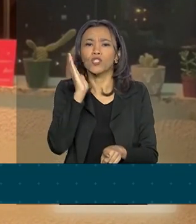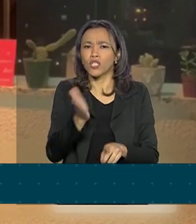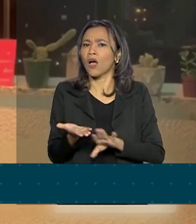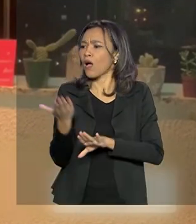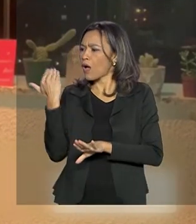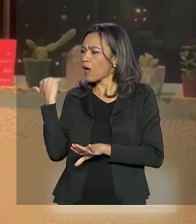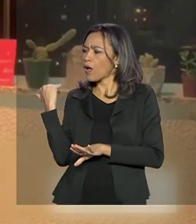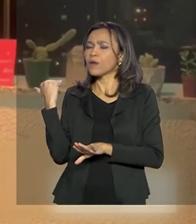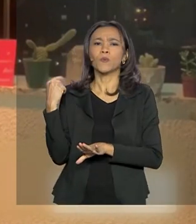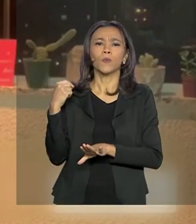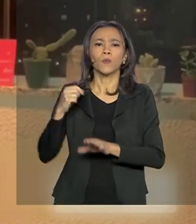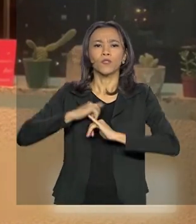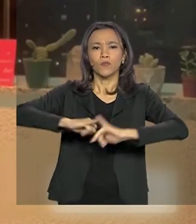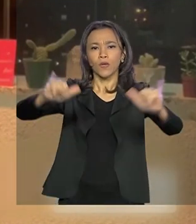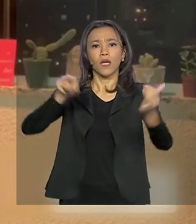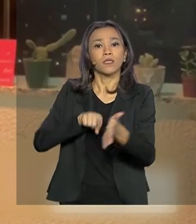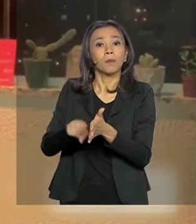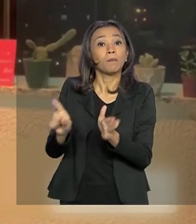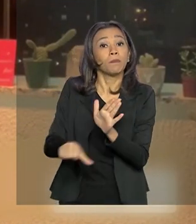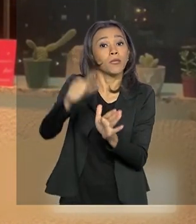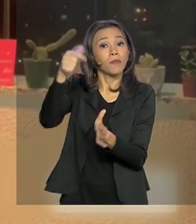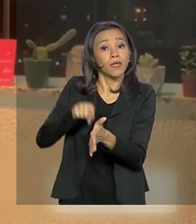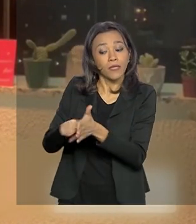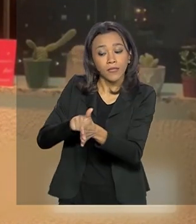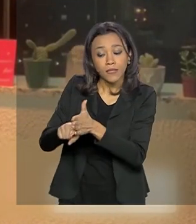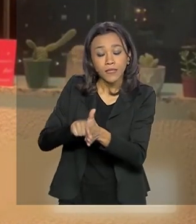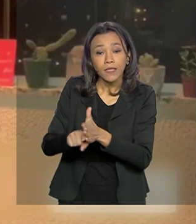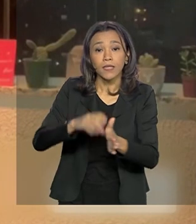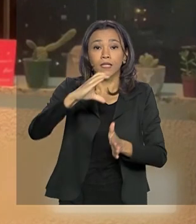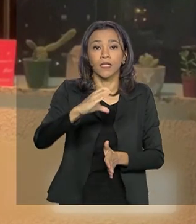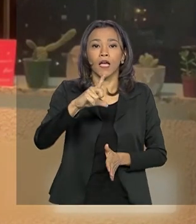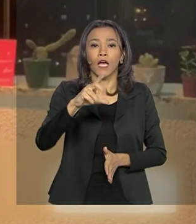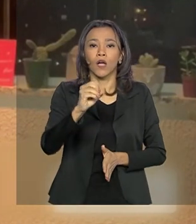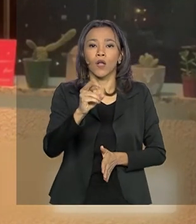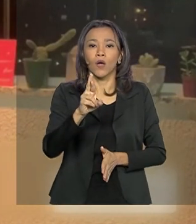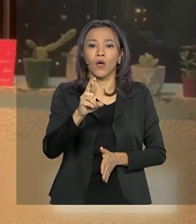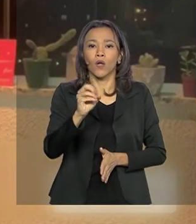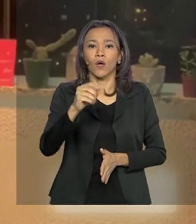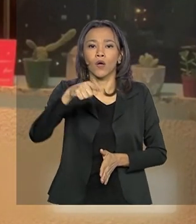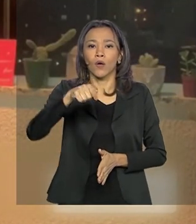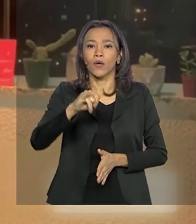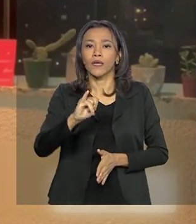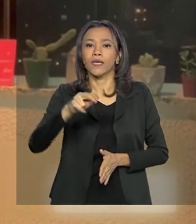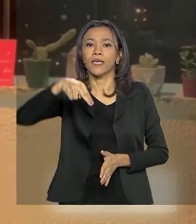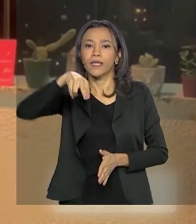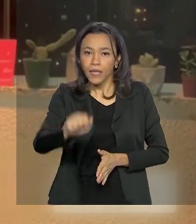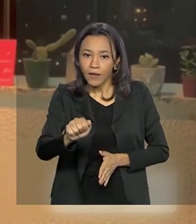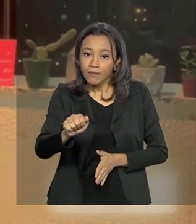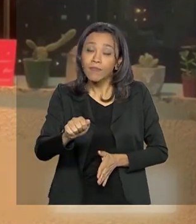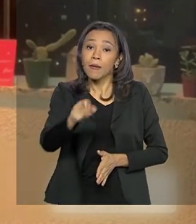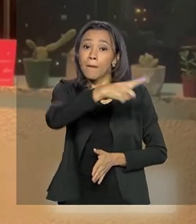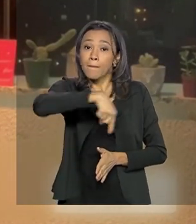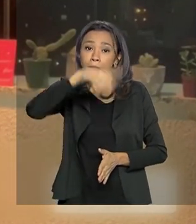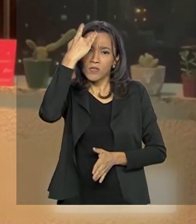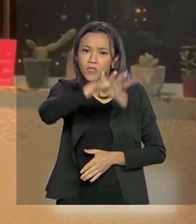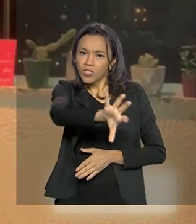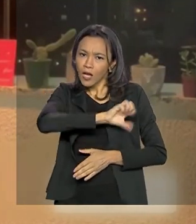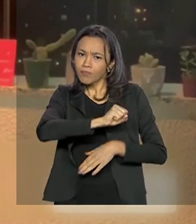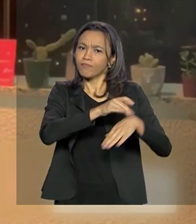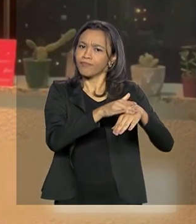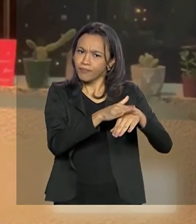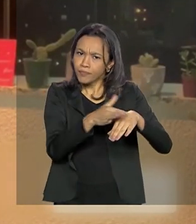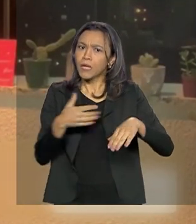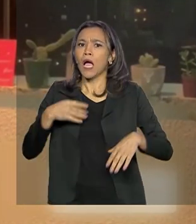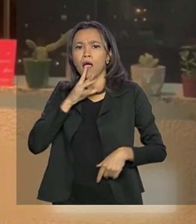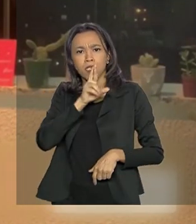primeiro estudo científico sobre o uso da cloroquina no tratamento de pacientes com covid-19. O estudo trouxe bons